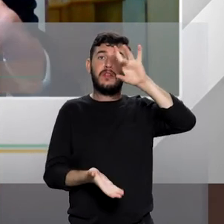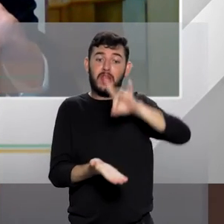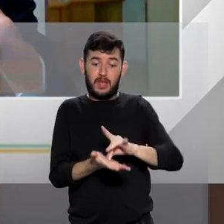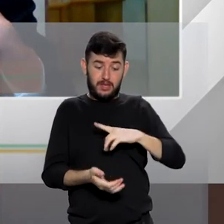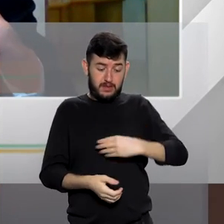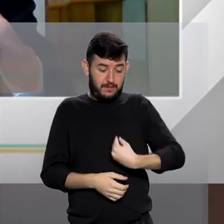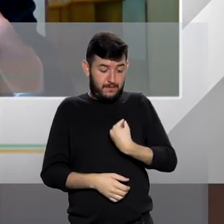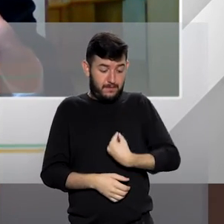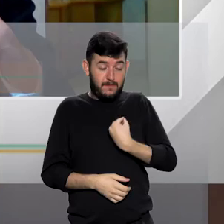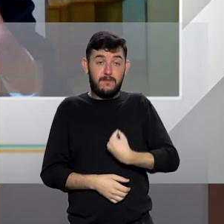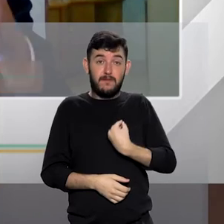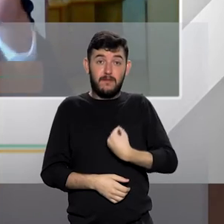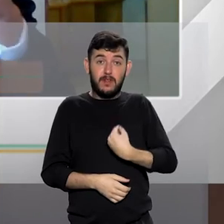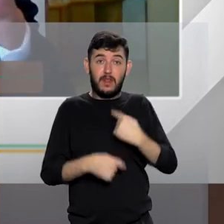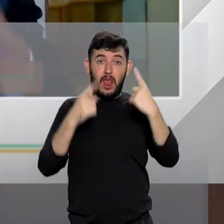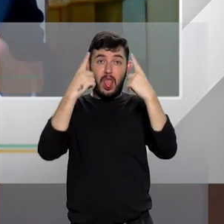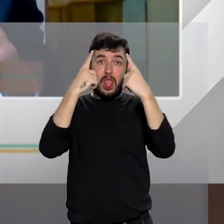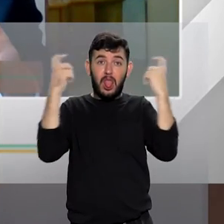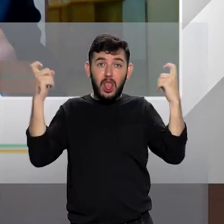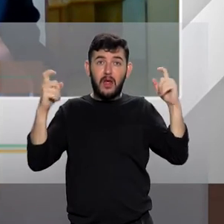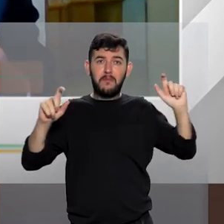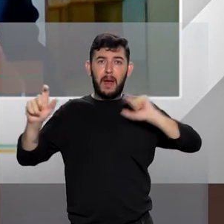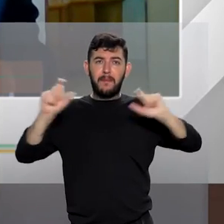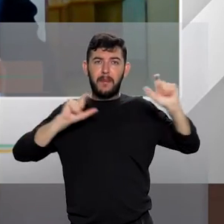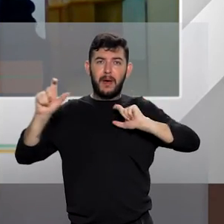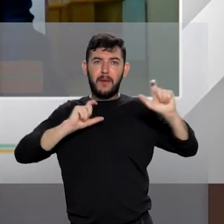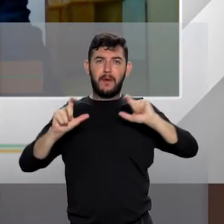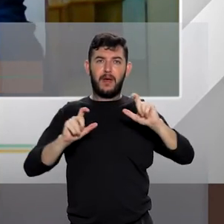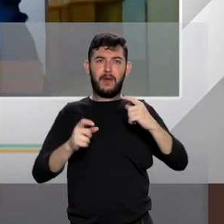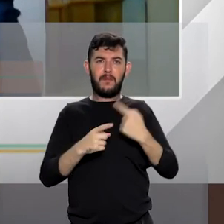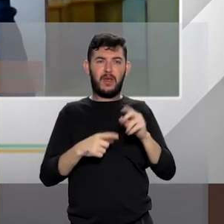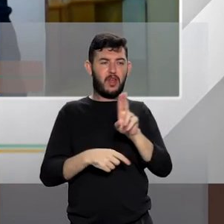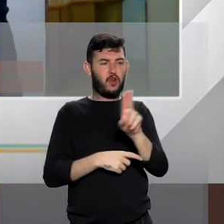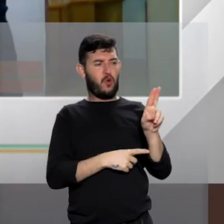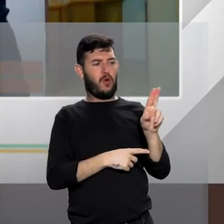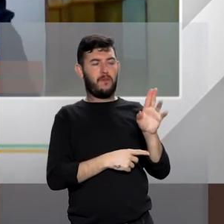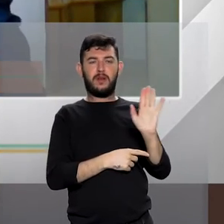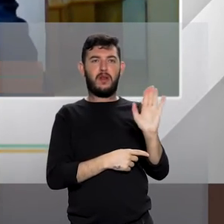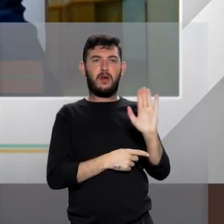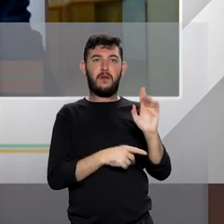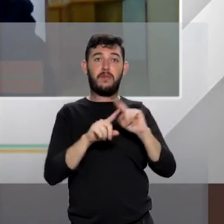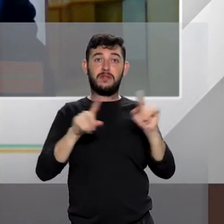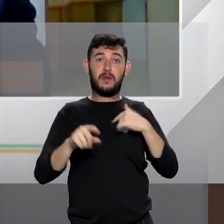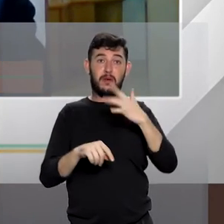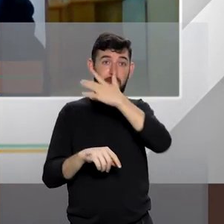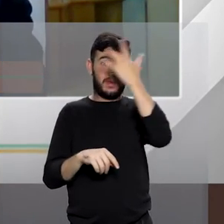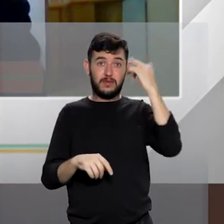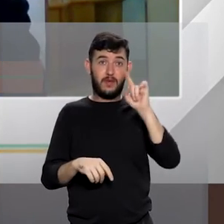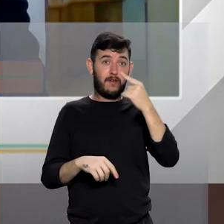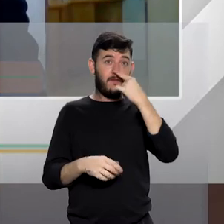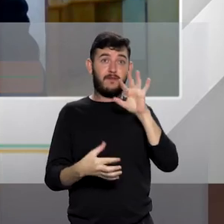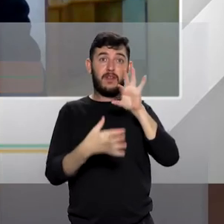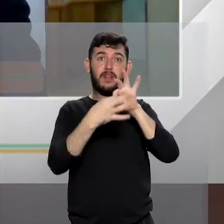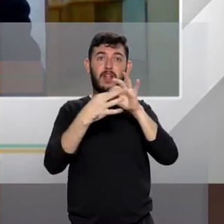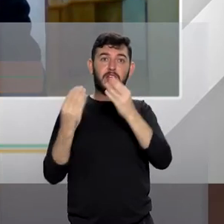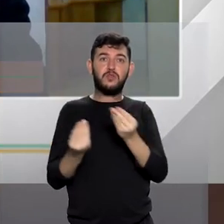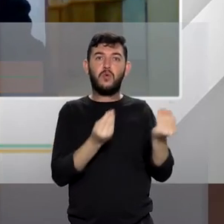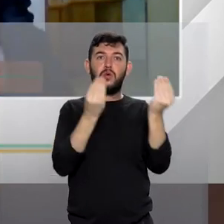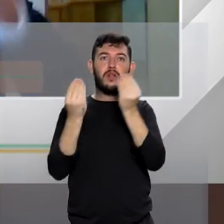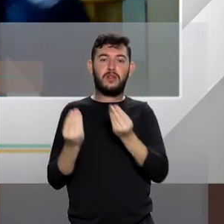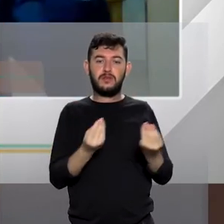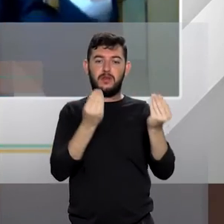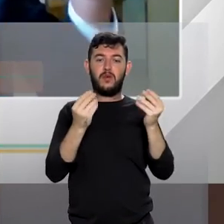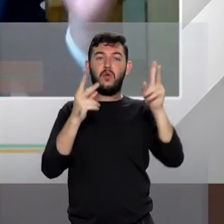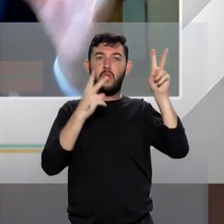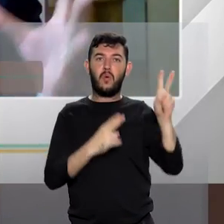violências não como sendo um homem, e sim como sendo alguém que se identifica com aquilo que a doutora Amine muito bem